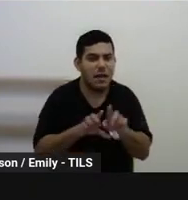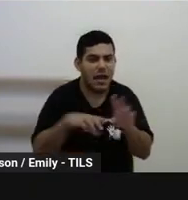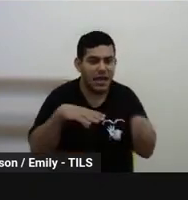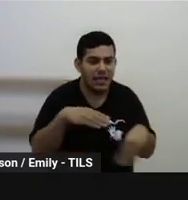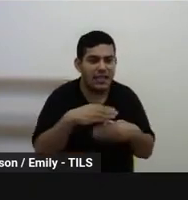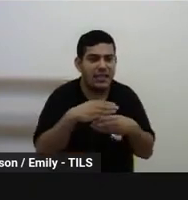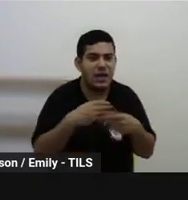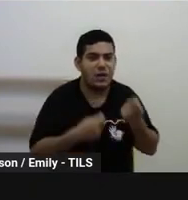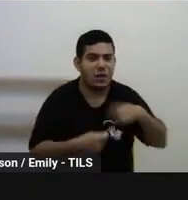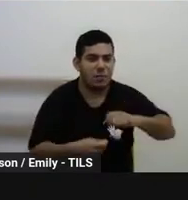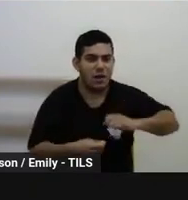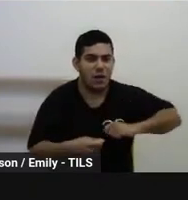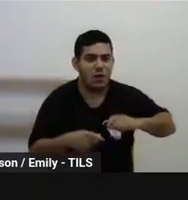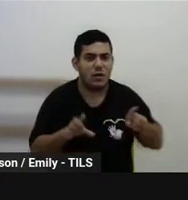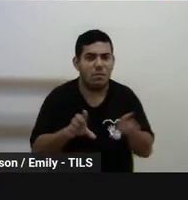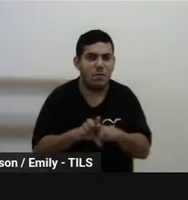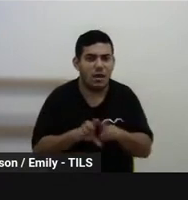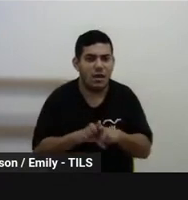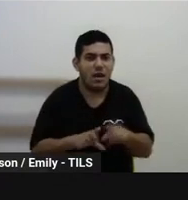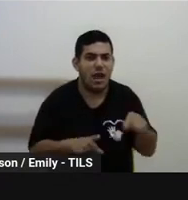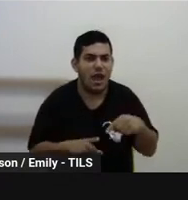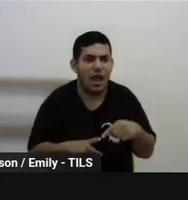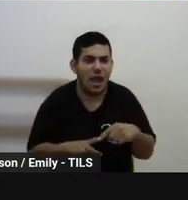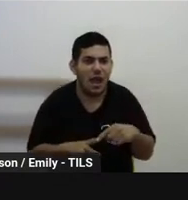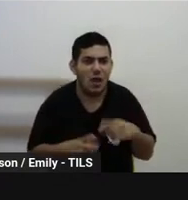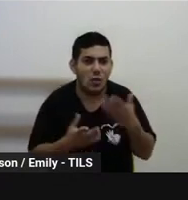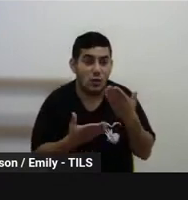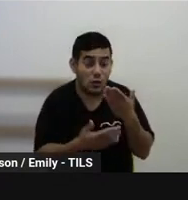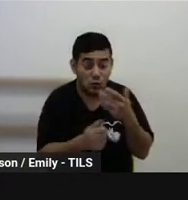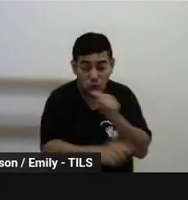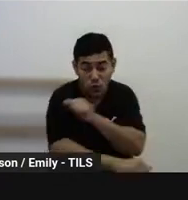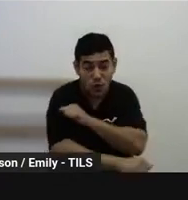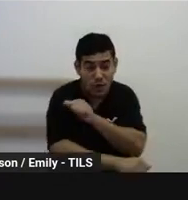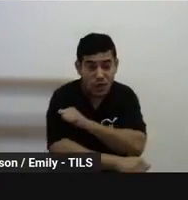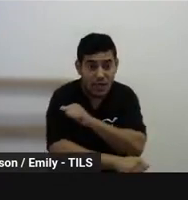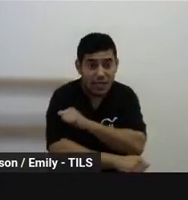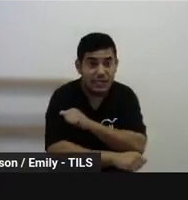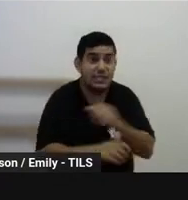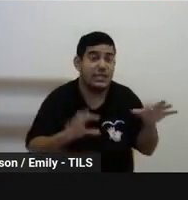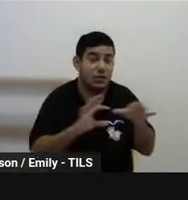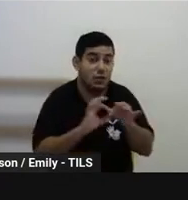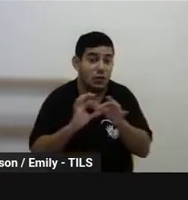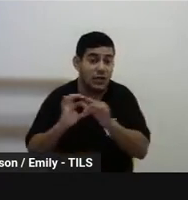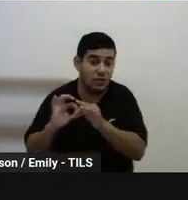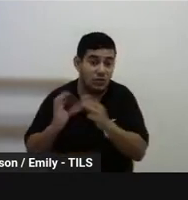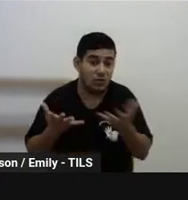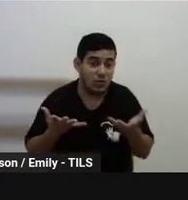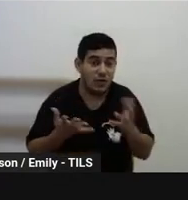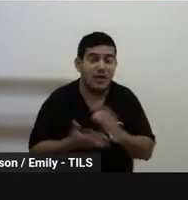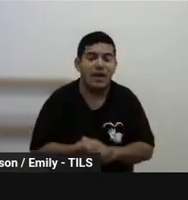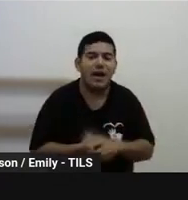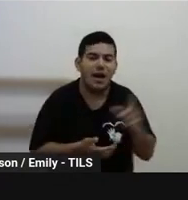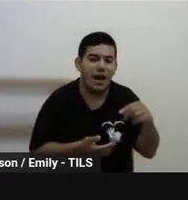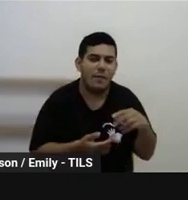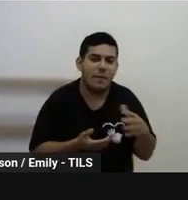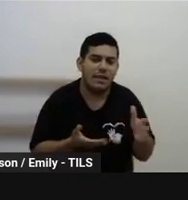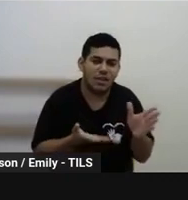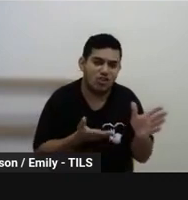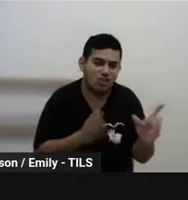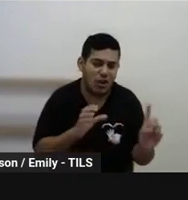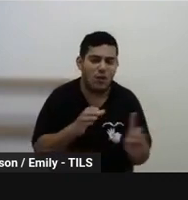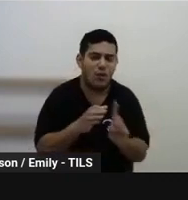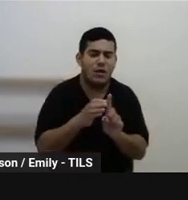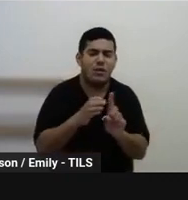espanhol aí para que esse estudante consiga situar nesse contexto, né? Ele consiga se sentir acolhido.